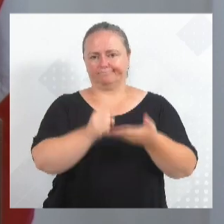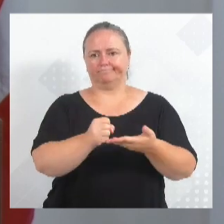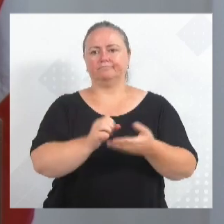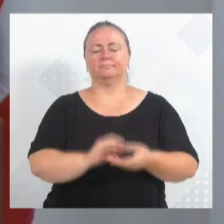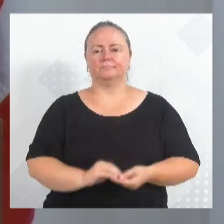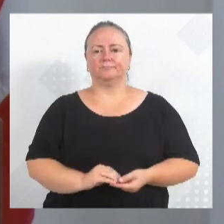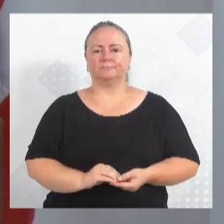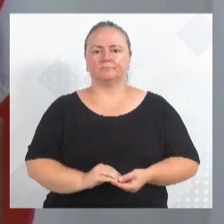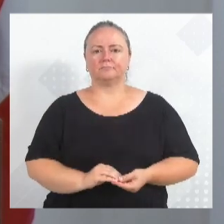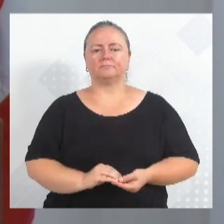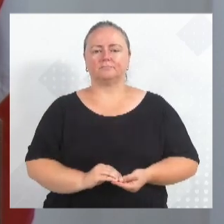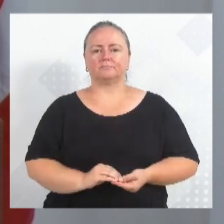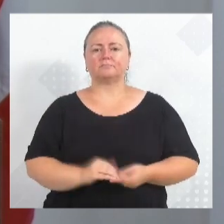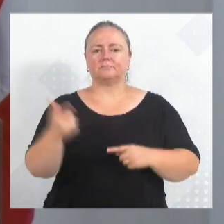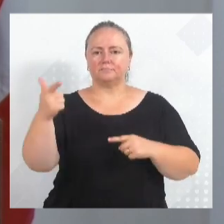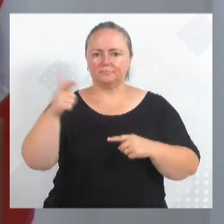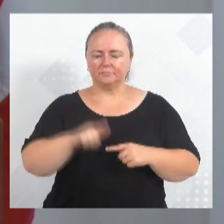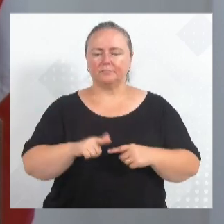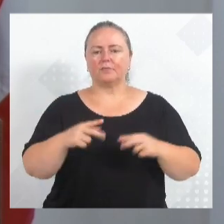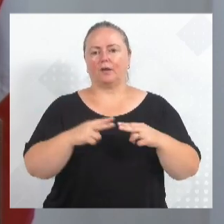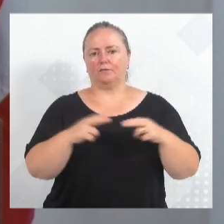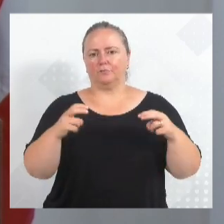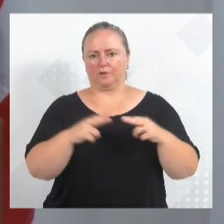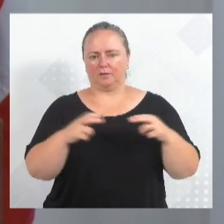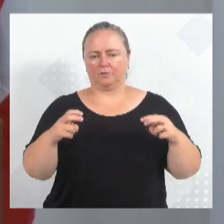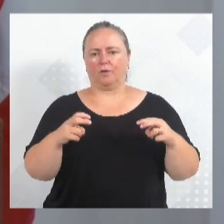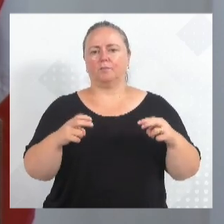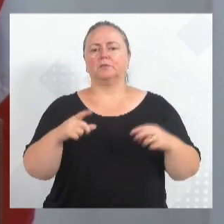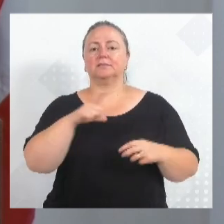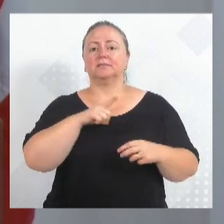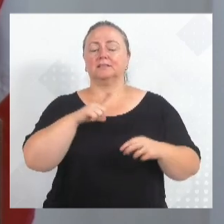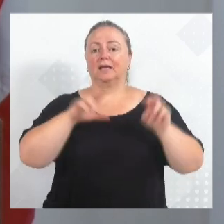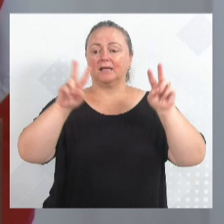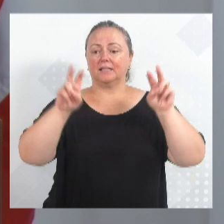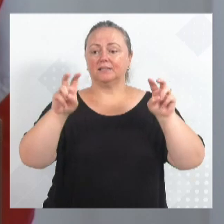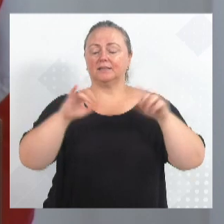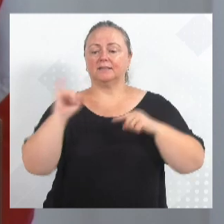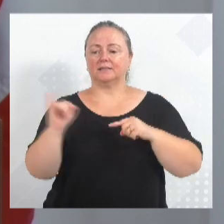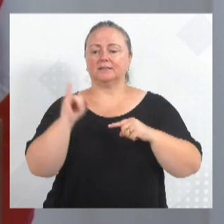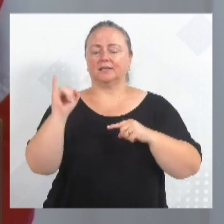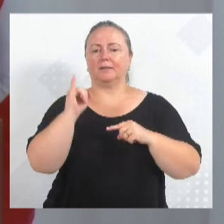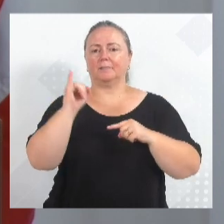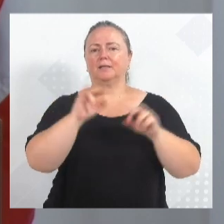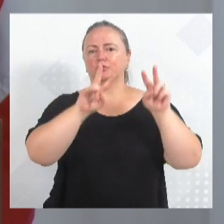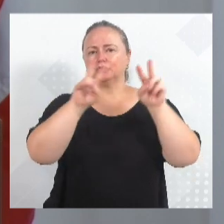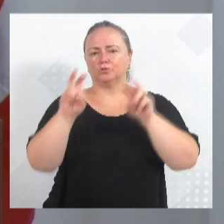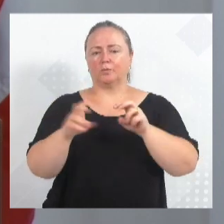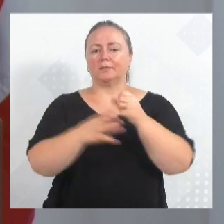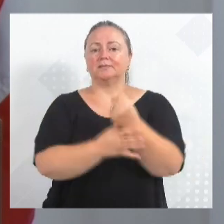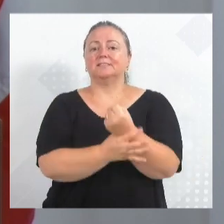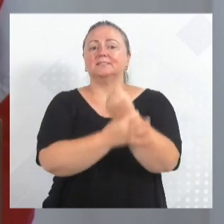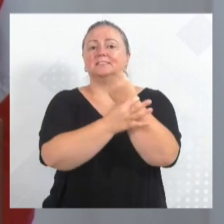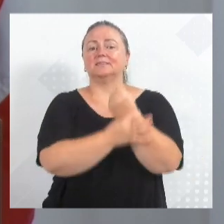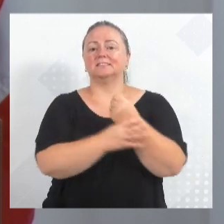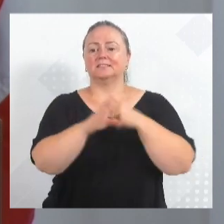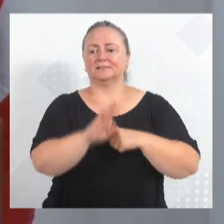semana mais uma vez, tem mais um assunto, um assunto muito importante que se trata da segurança aqui na cidade de Lumenal.